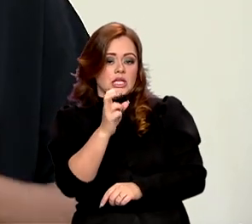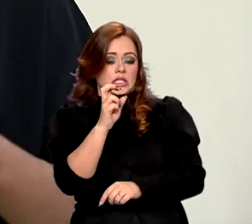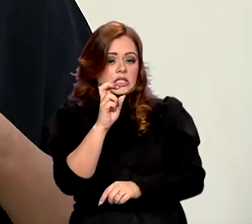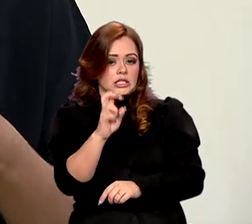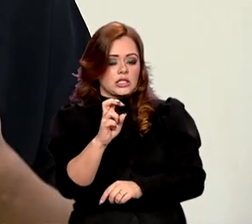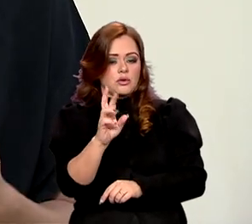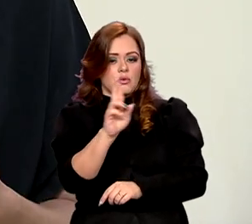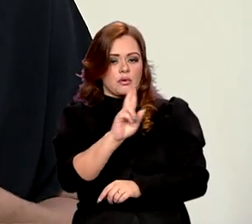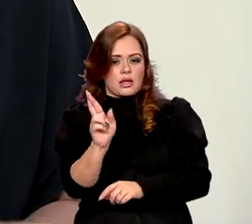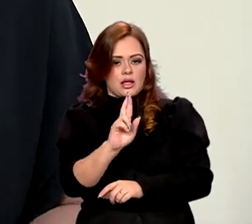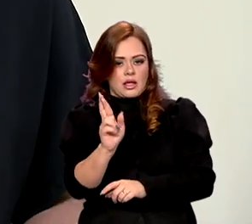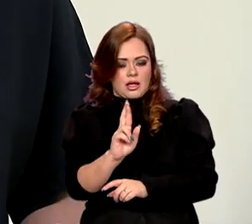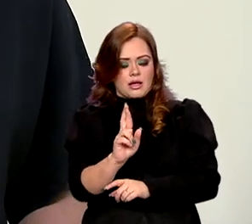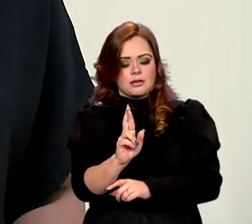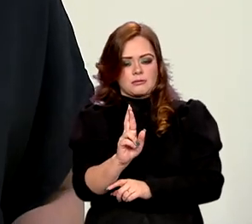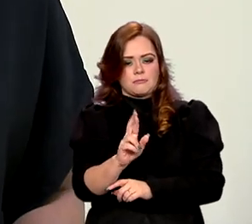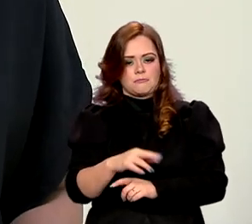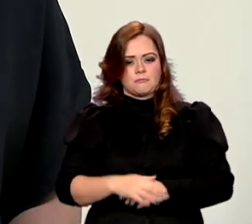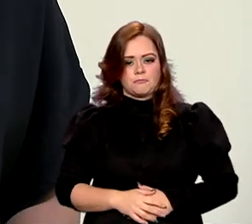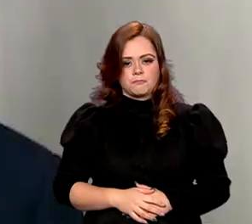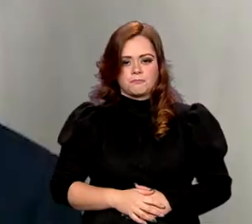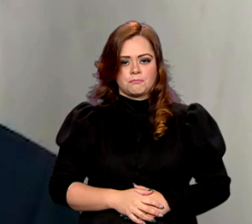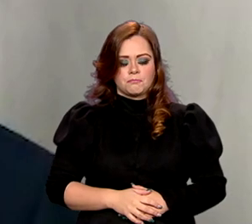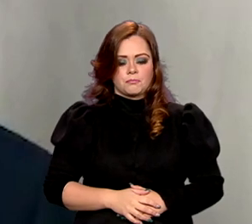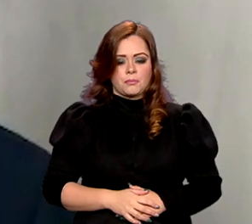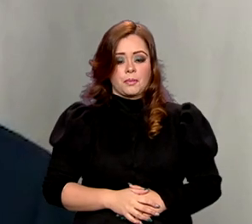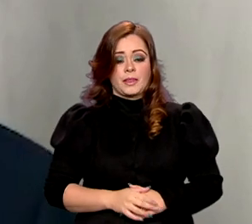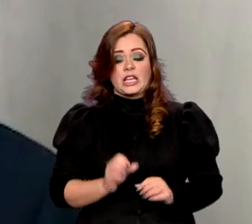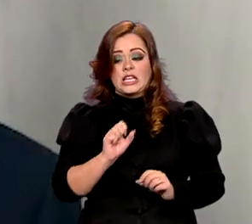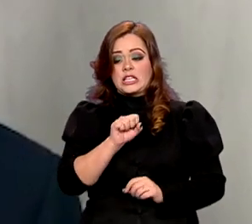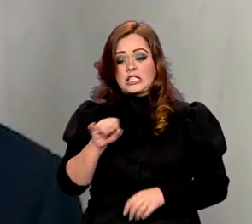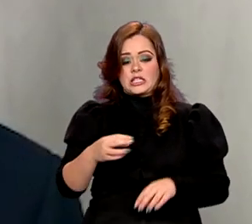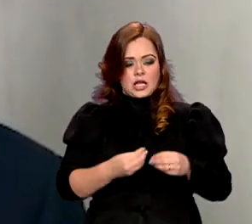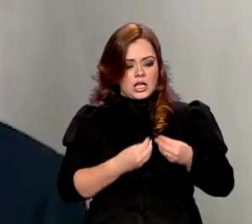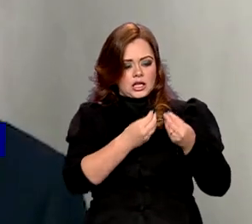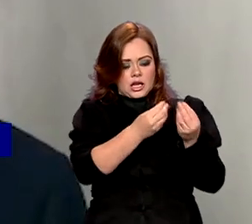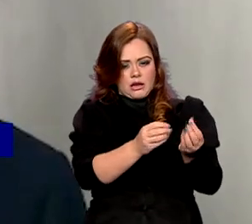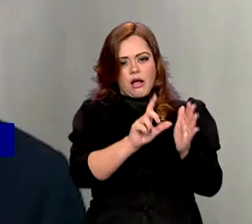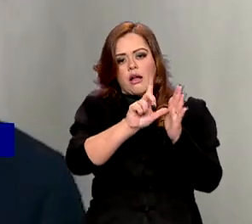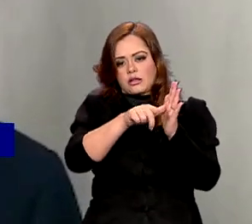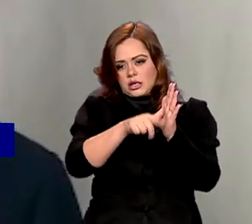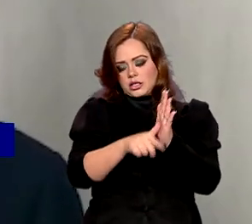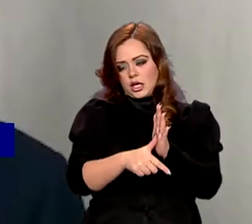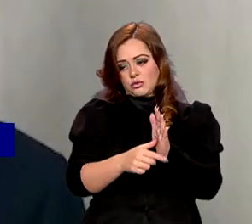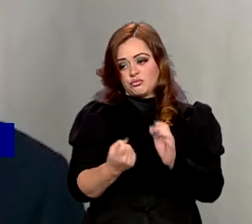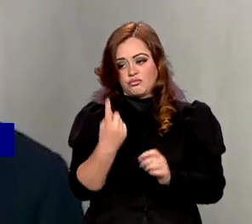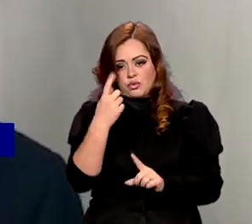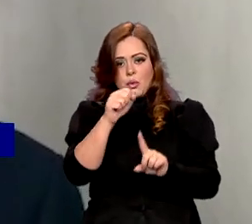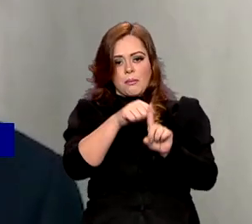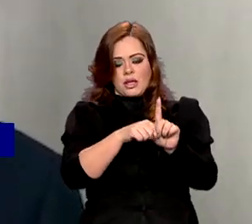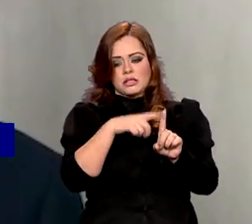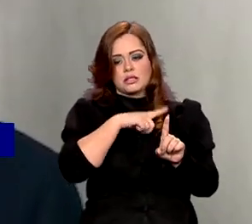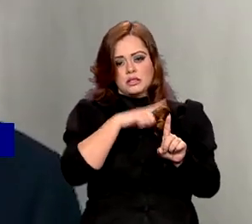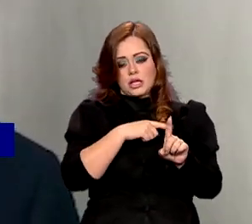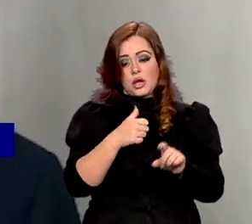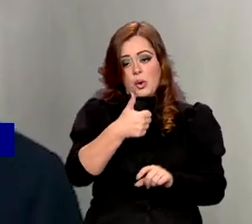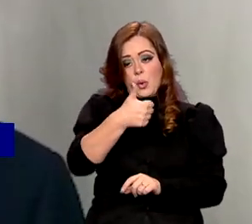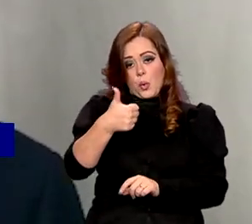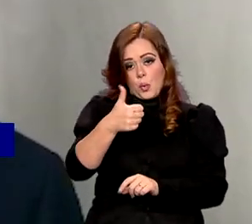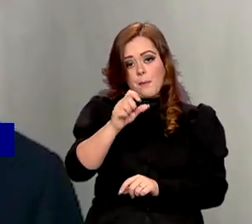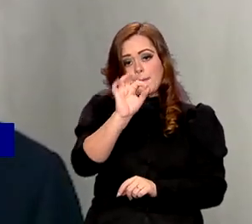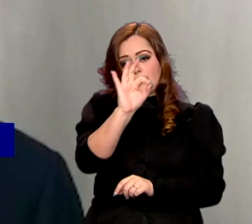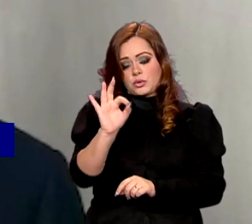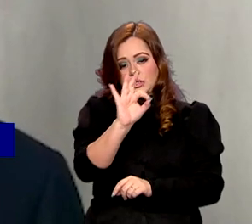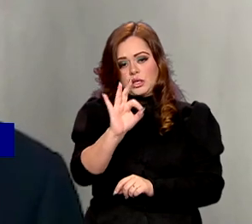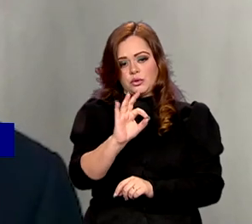,74. Se ela entregar atrasado com um mês de atraso, tem 1% de multa. Se ela